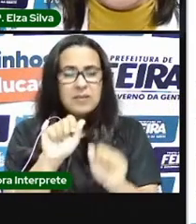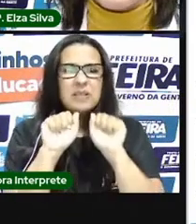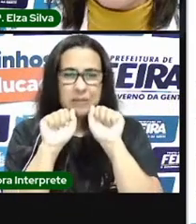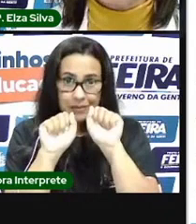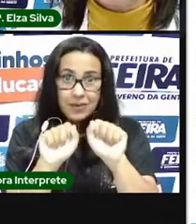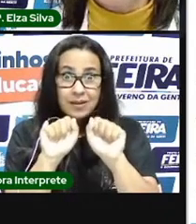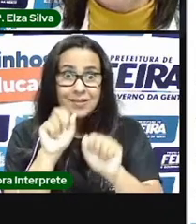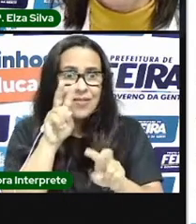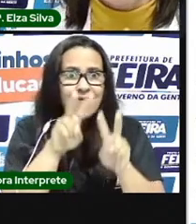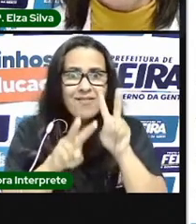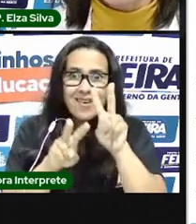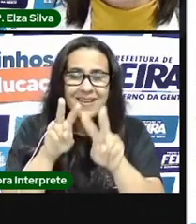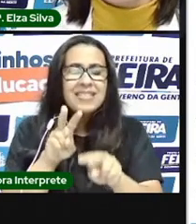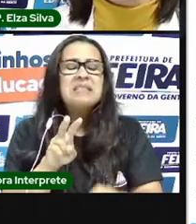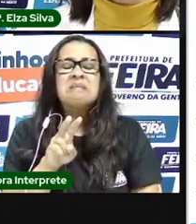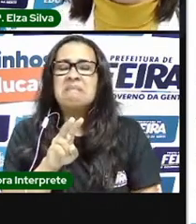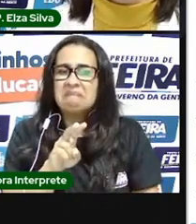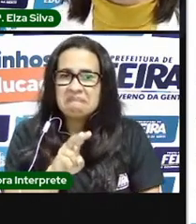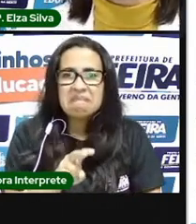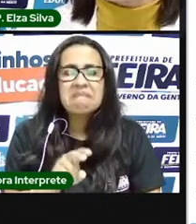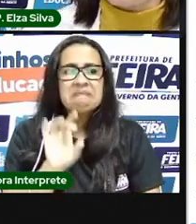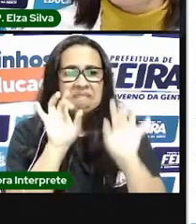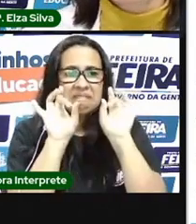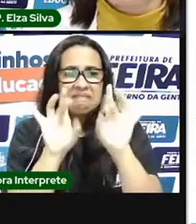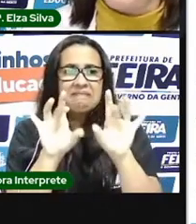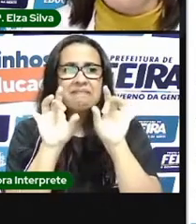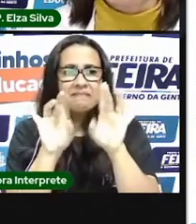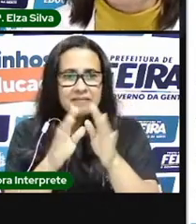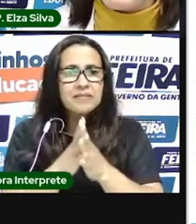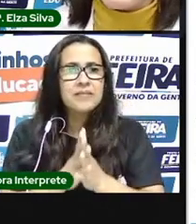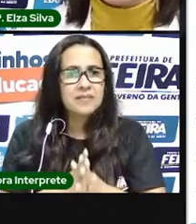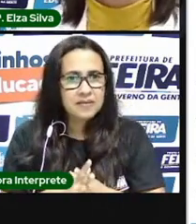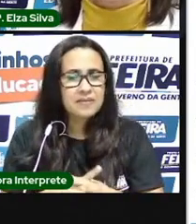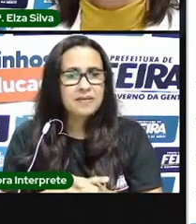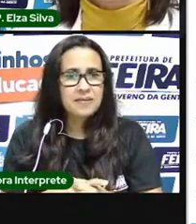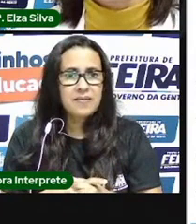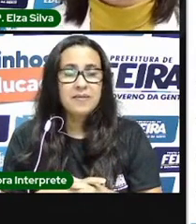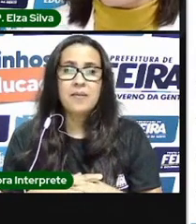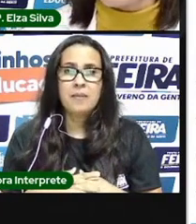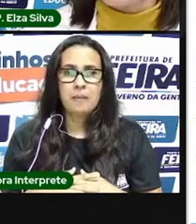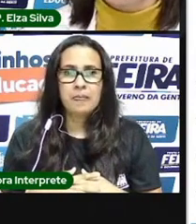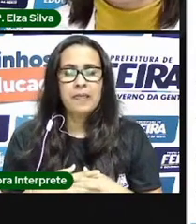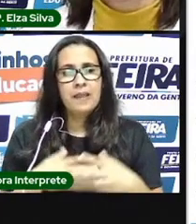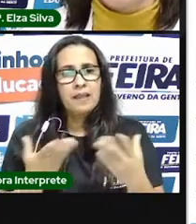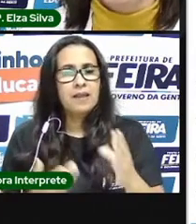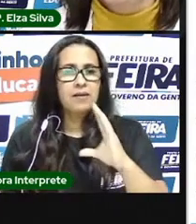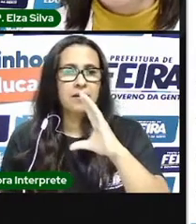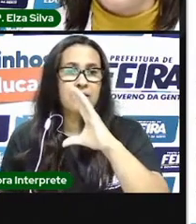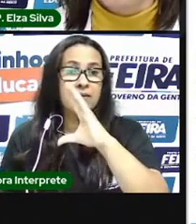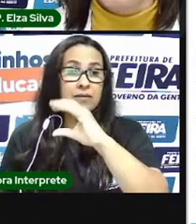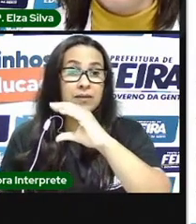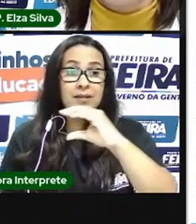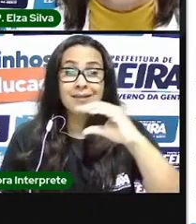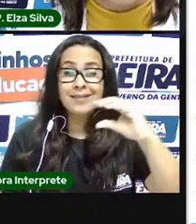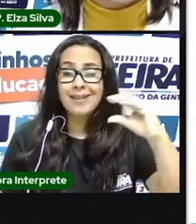cada uma mais fantástica do que a outra eu vou te dar uma dica através dessa viagem pela arte